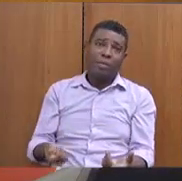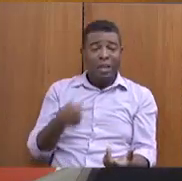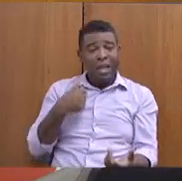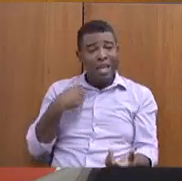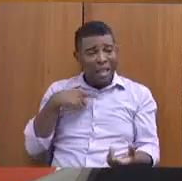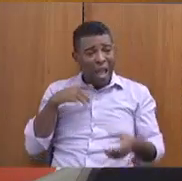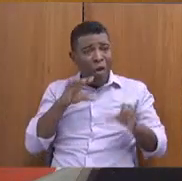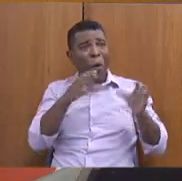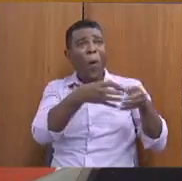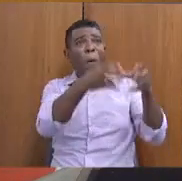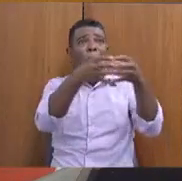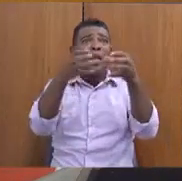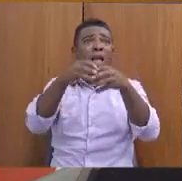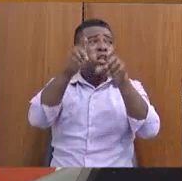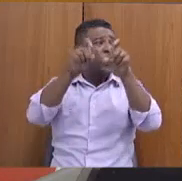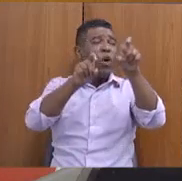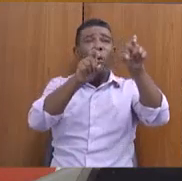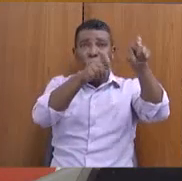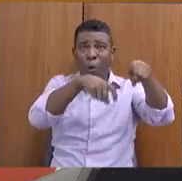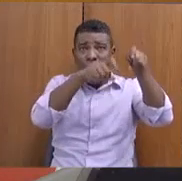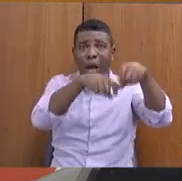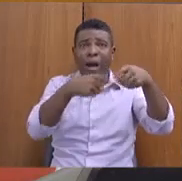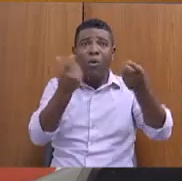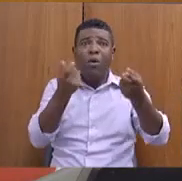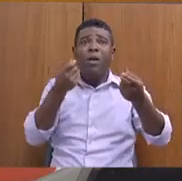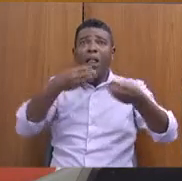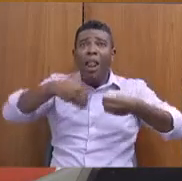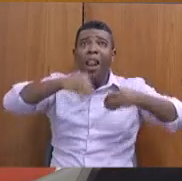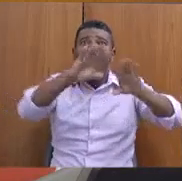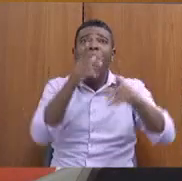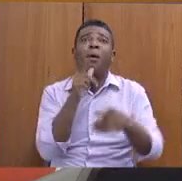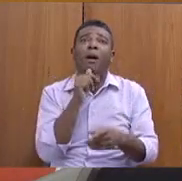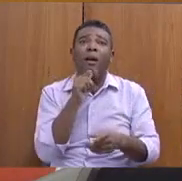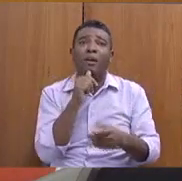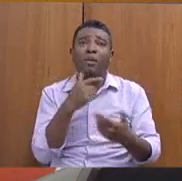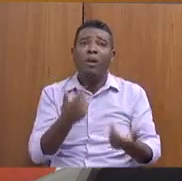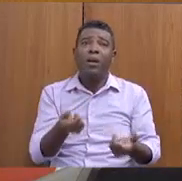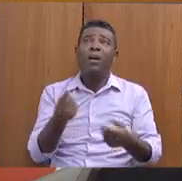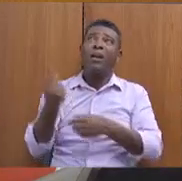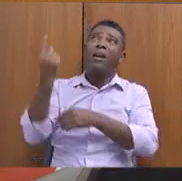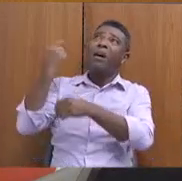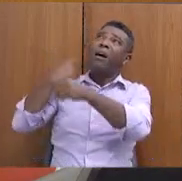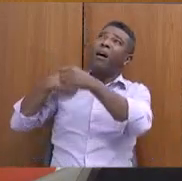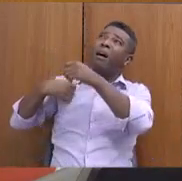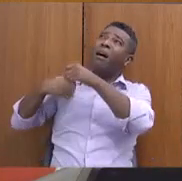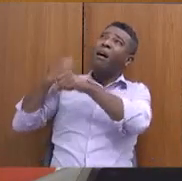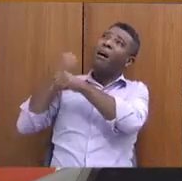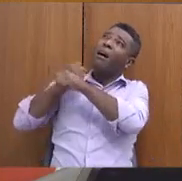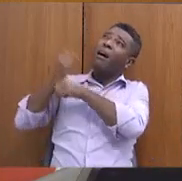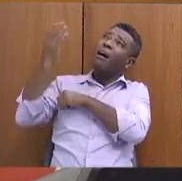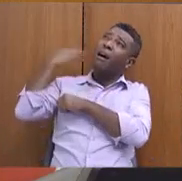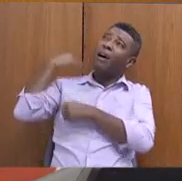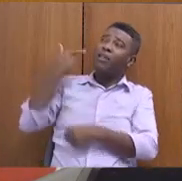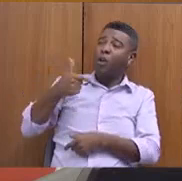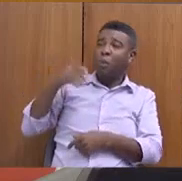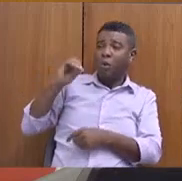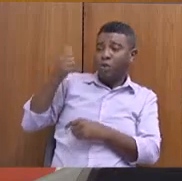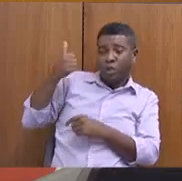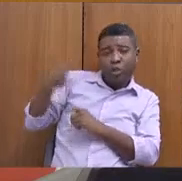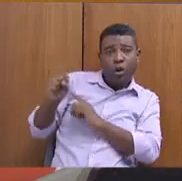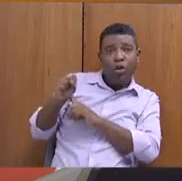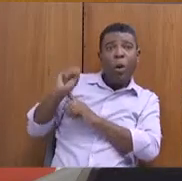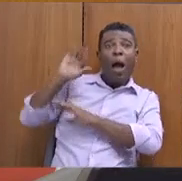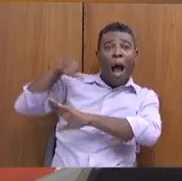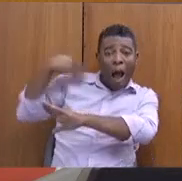levamos água durante nossa gestão da IDN, lá em 2018 ainda, que até hoje 70% delas a